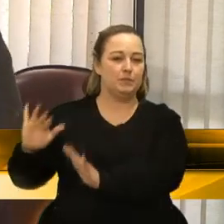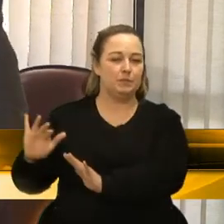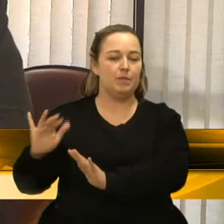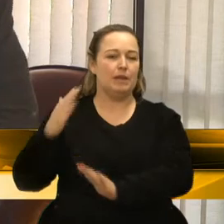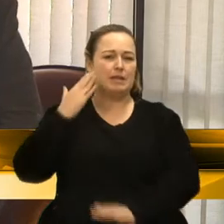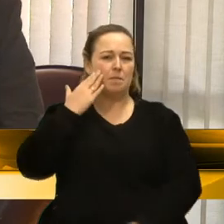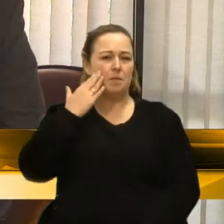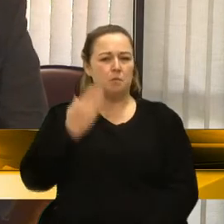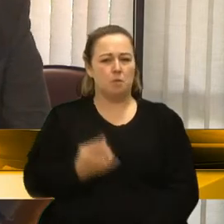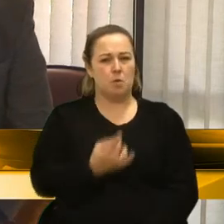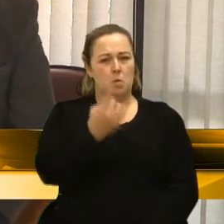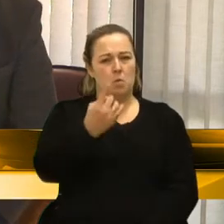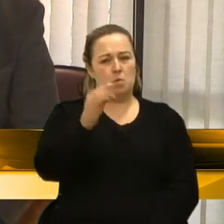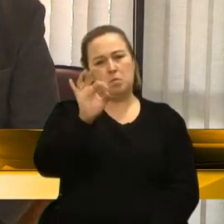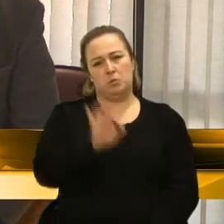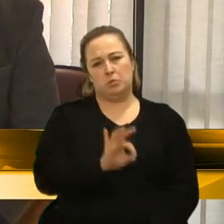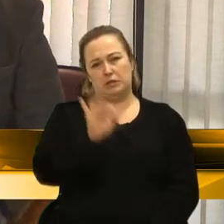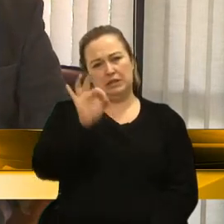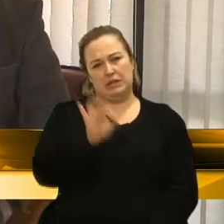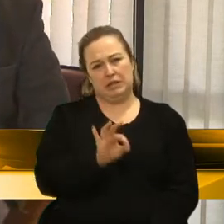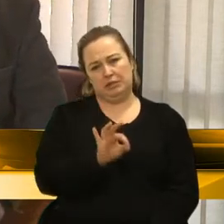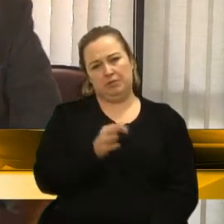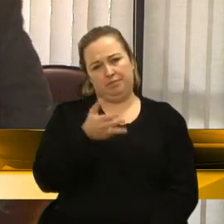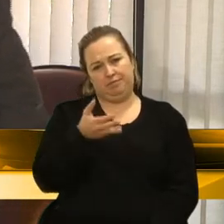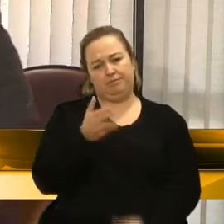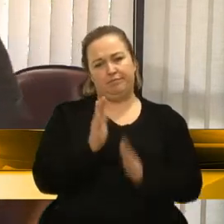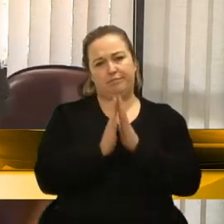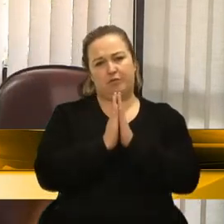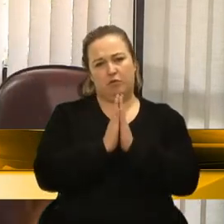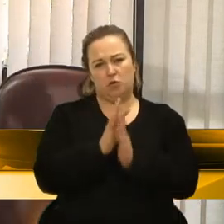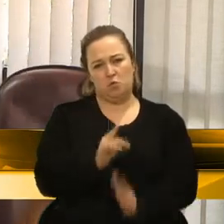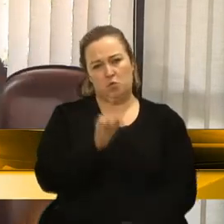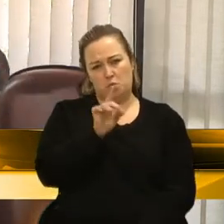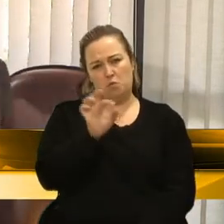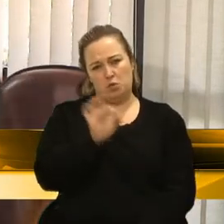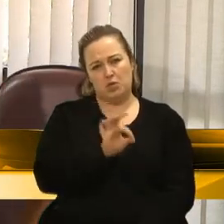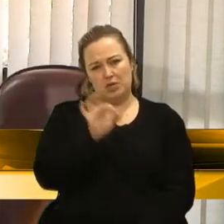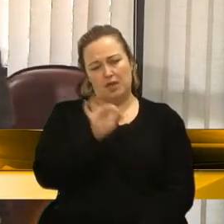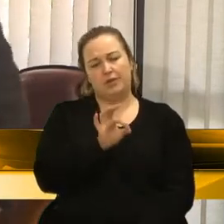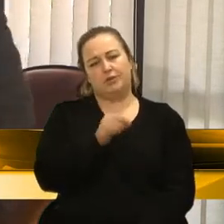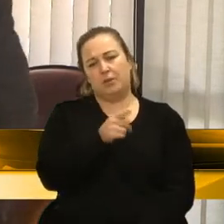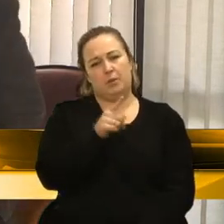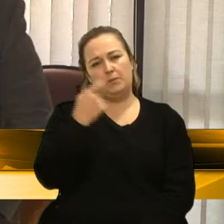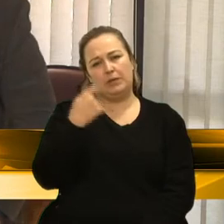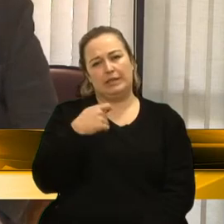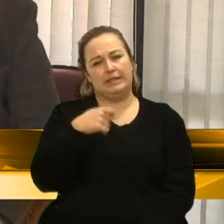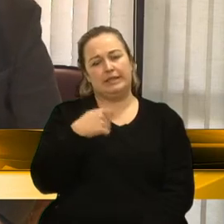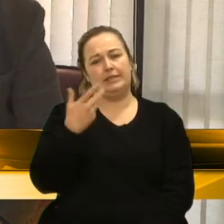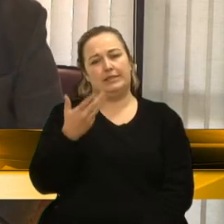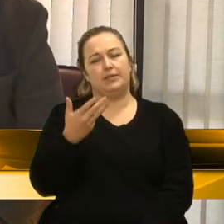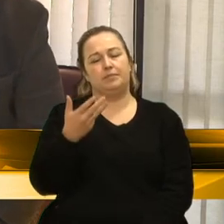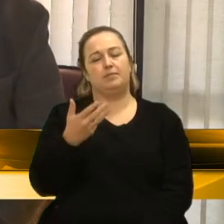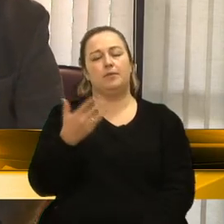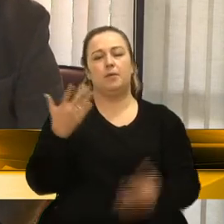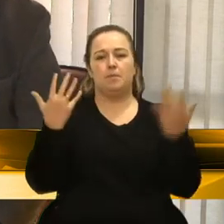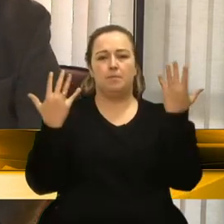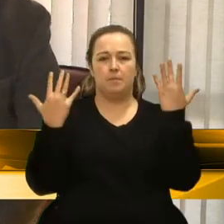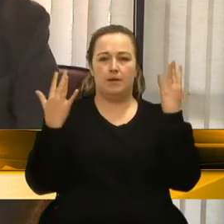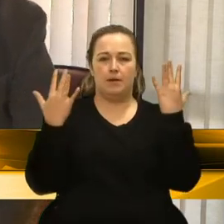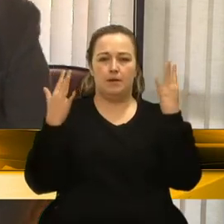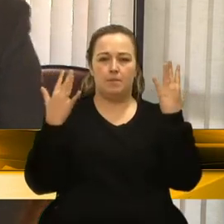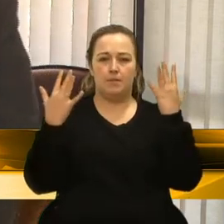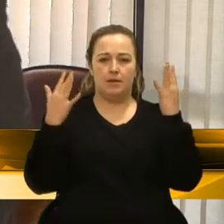quebrar a Prefeitura. Então, vejo que, neste momento, mais uma vez, quero parabenizar a mesa, porque